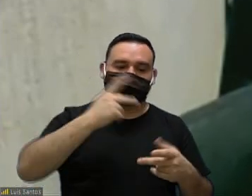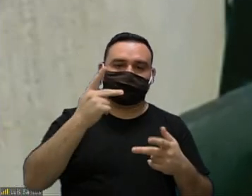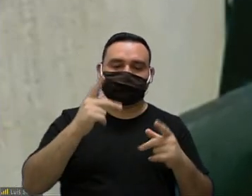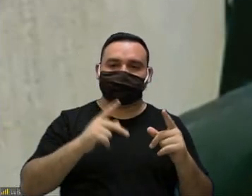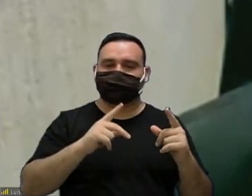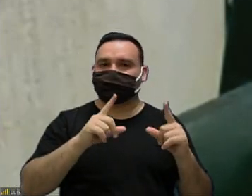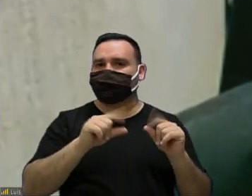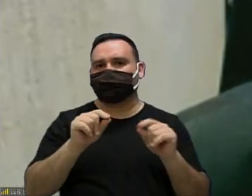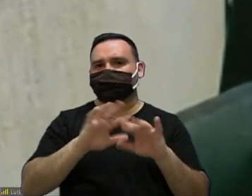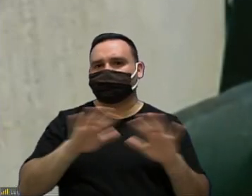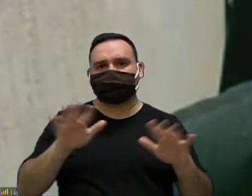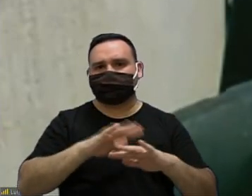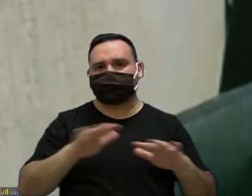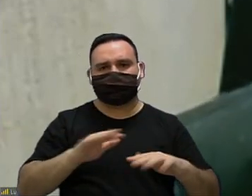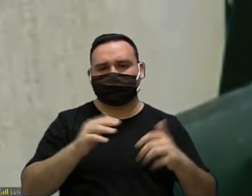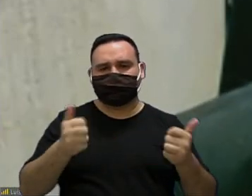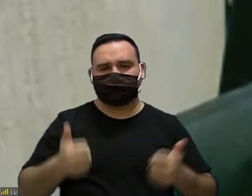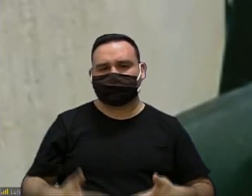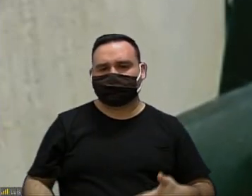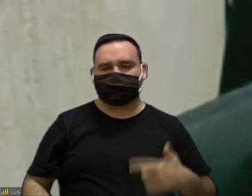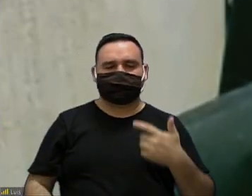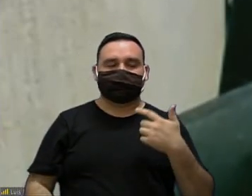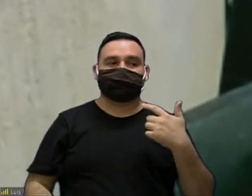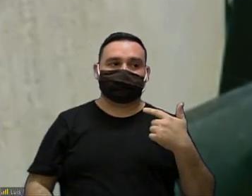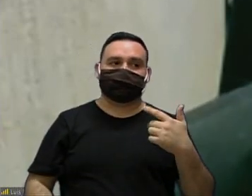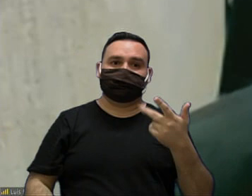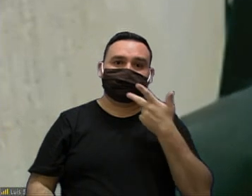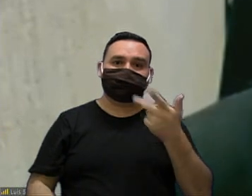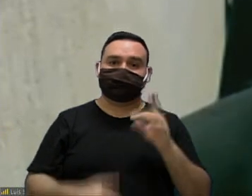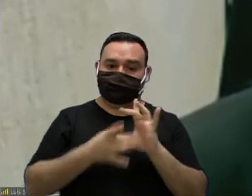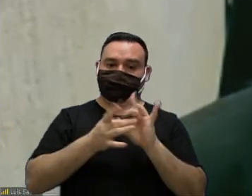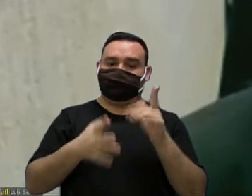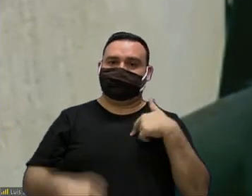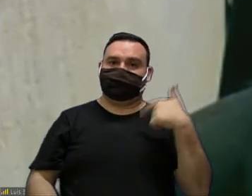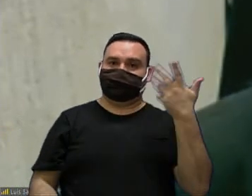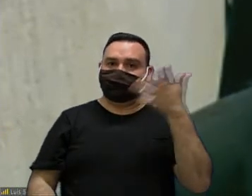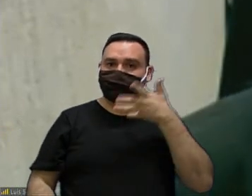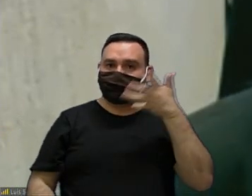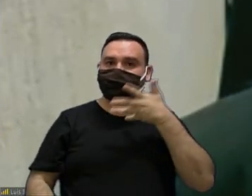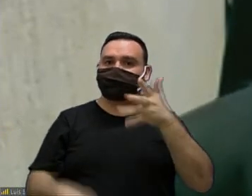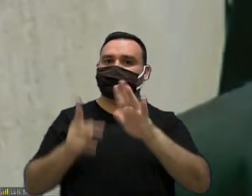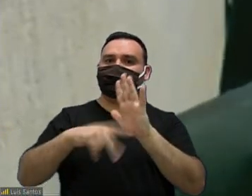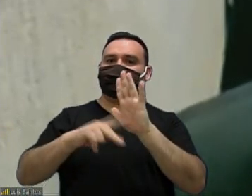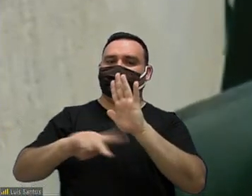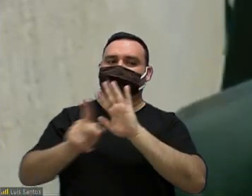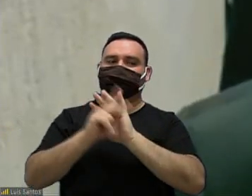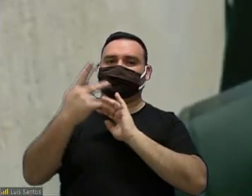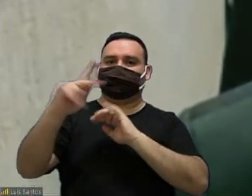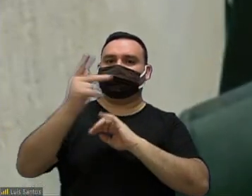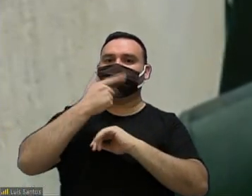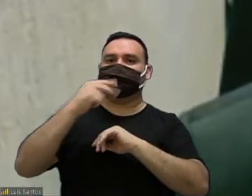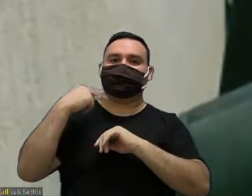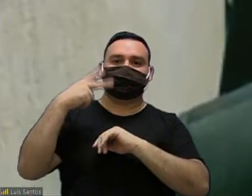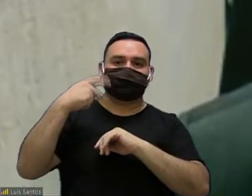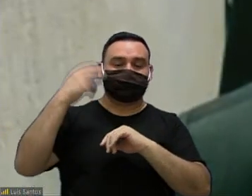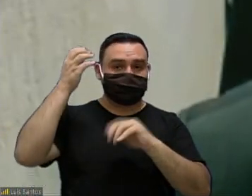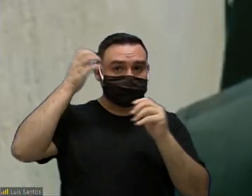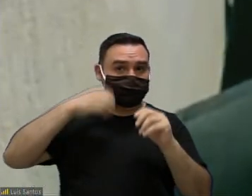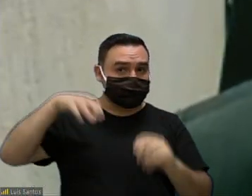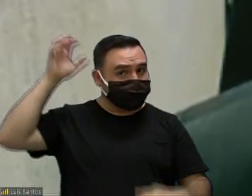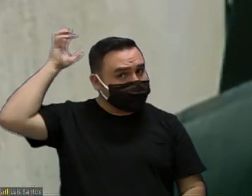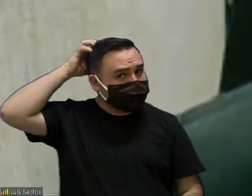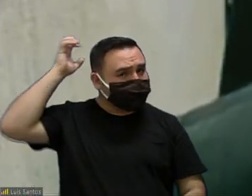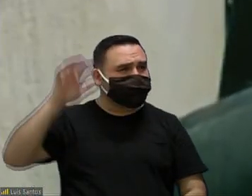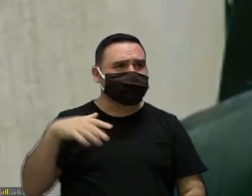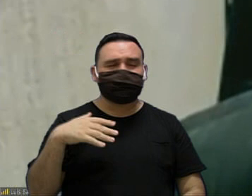é só isso o senhor já havia me permitido a fala dentro do projeto do vereador Pérez no